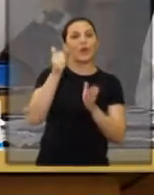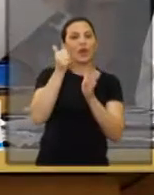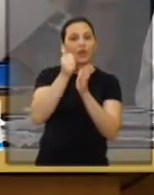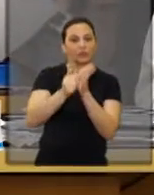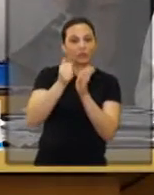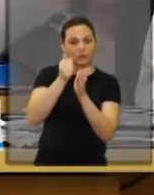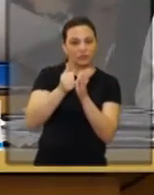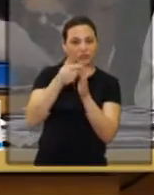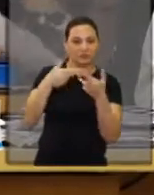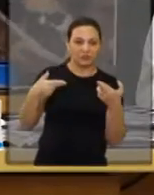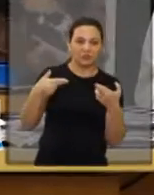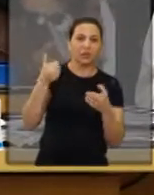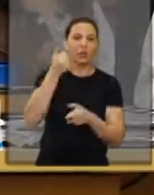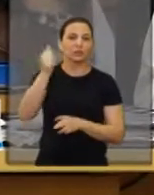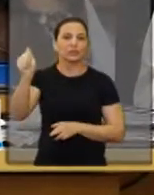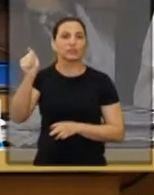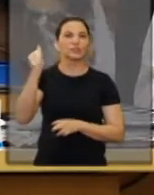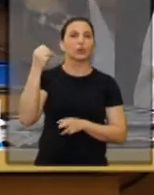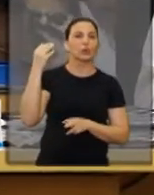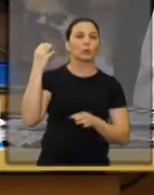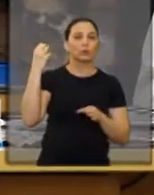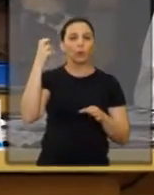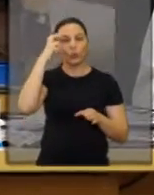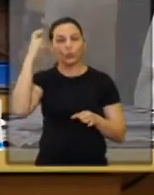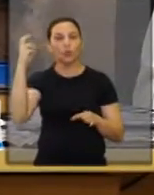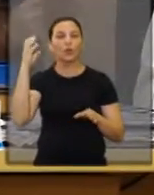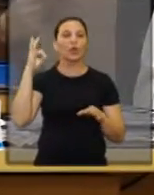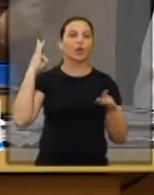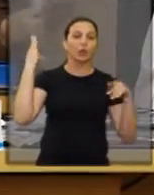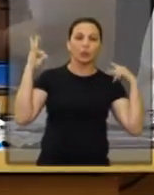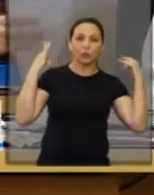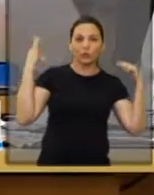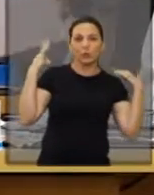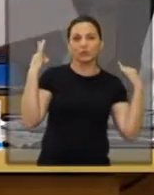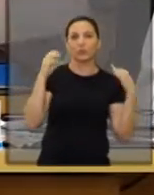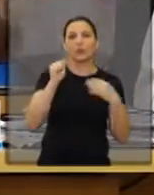Buíra de Andrada para Cultura e Turismo Rural, a BATUR.